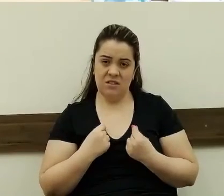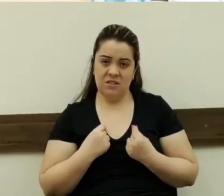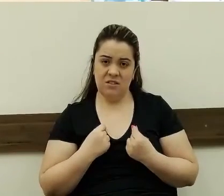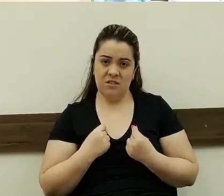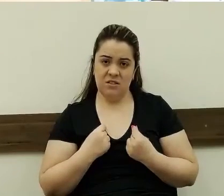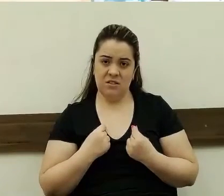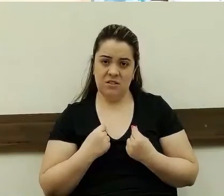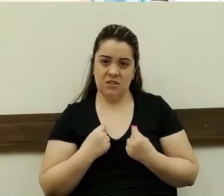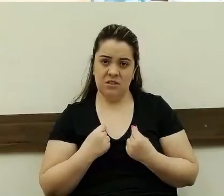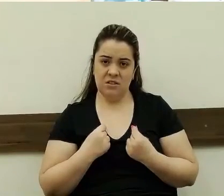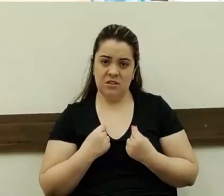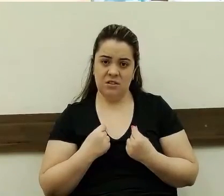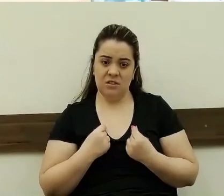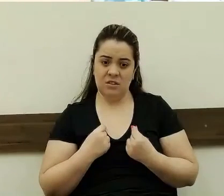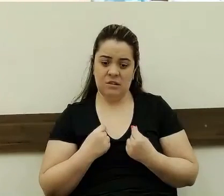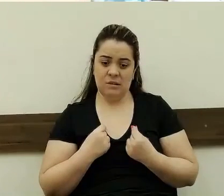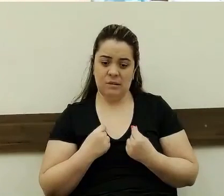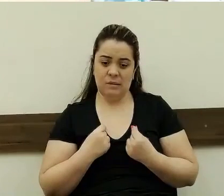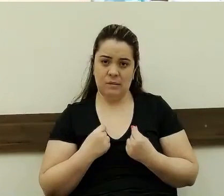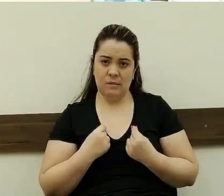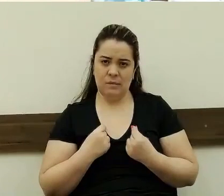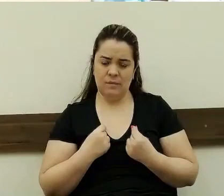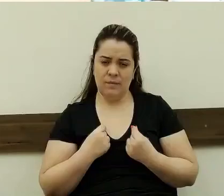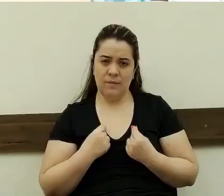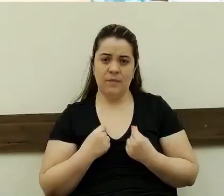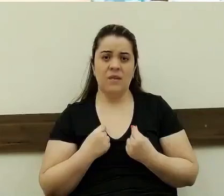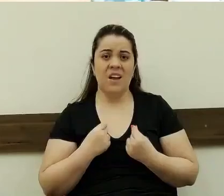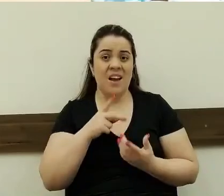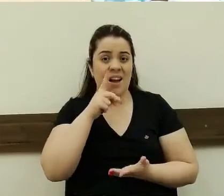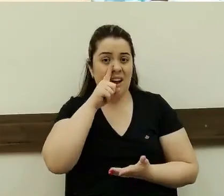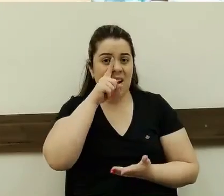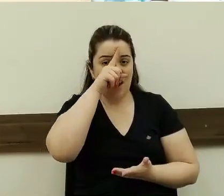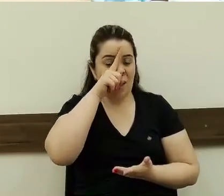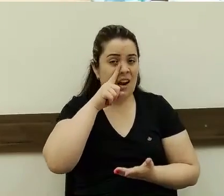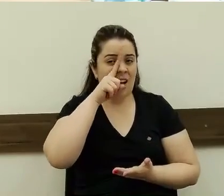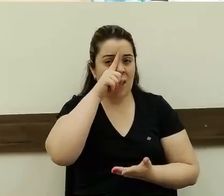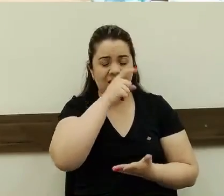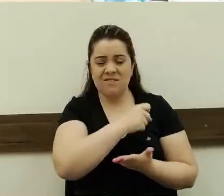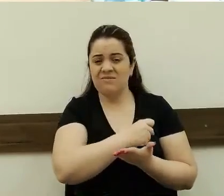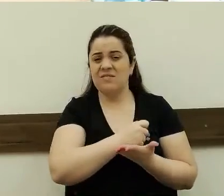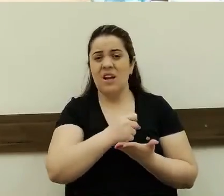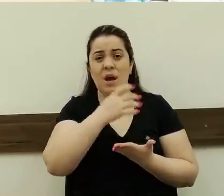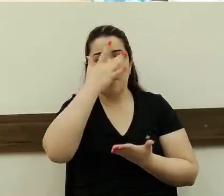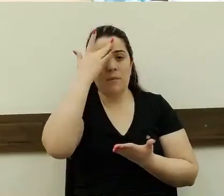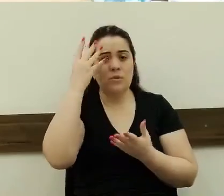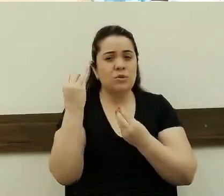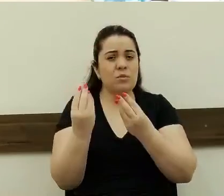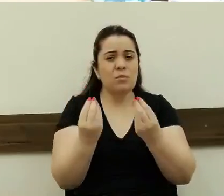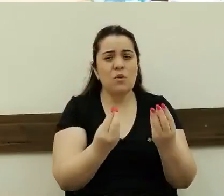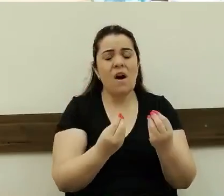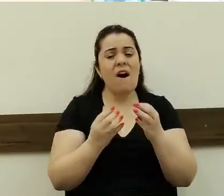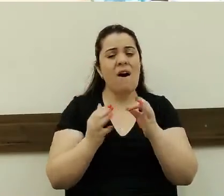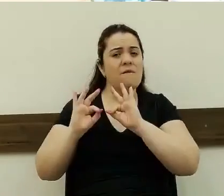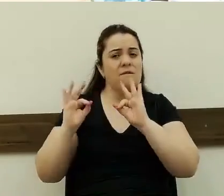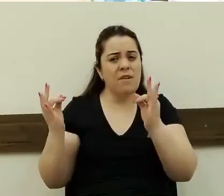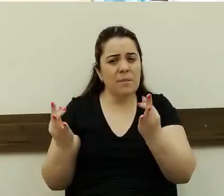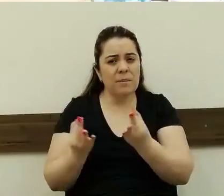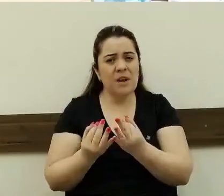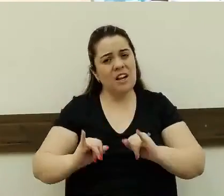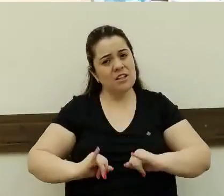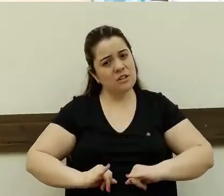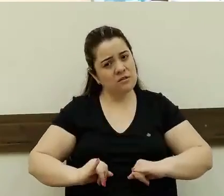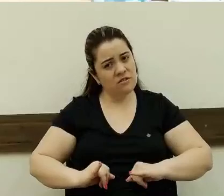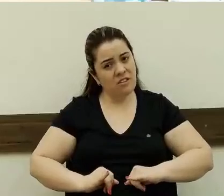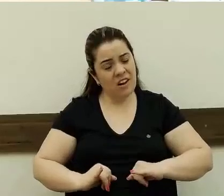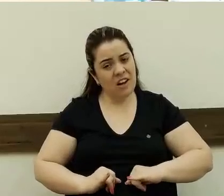e for por um quadro avançado, você envolve muitas pessoas, pessoas da tua família, vão sofrer com